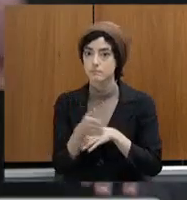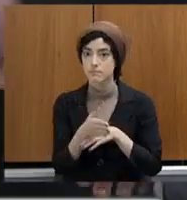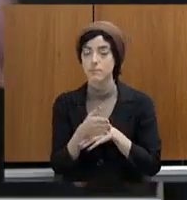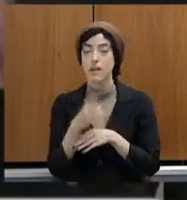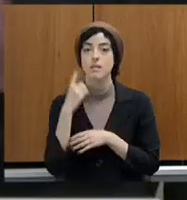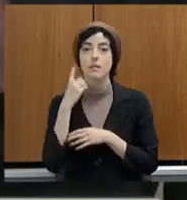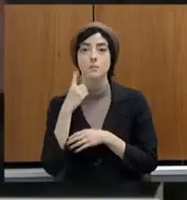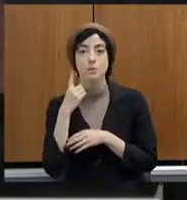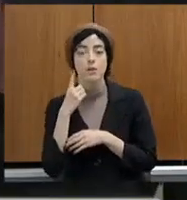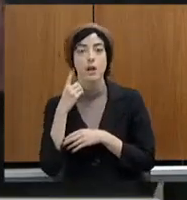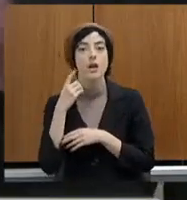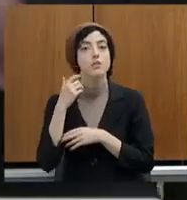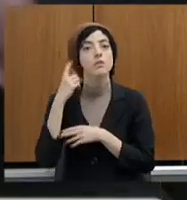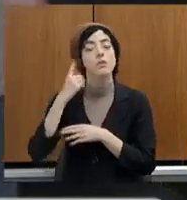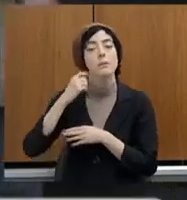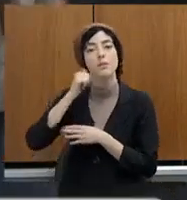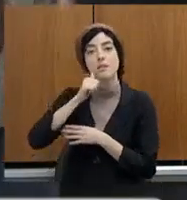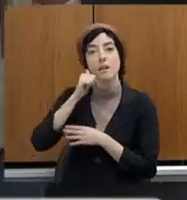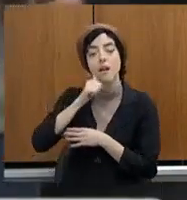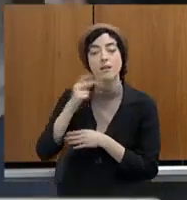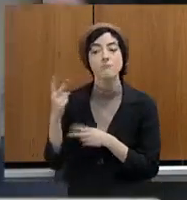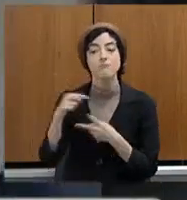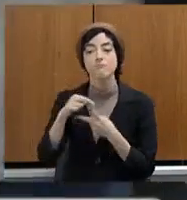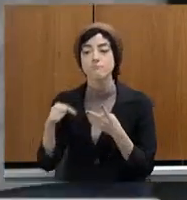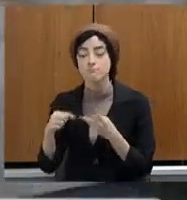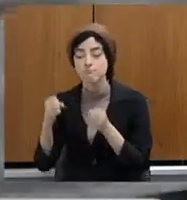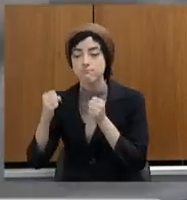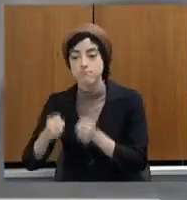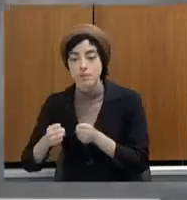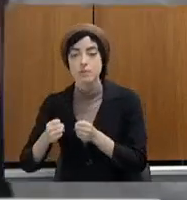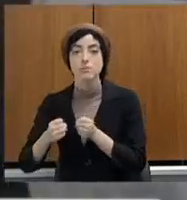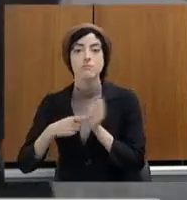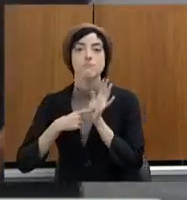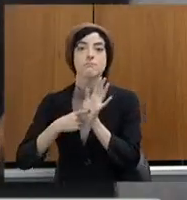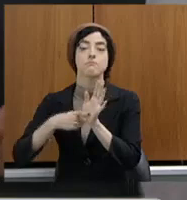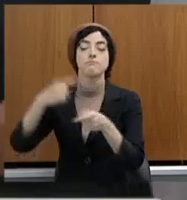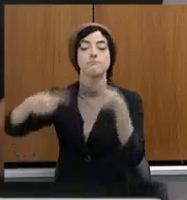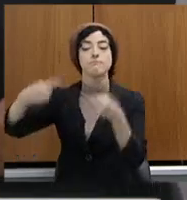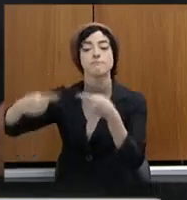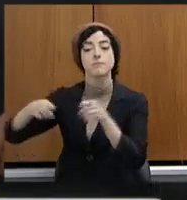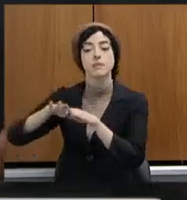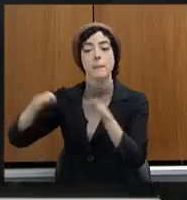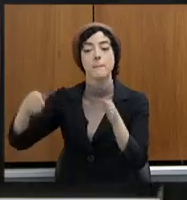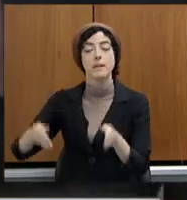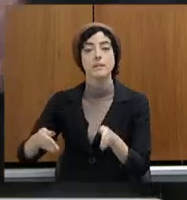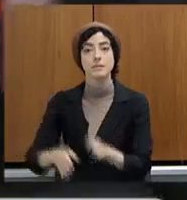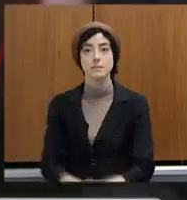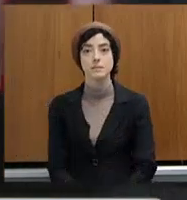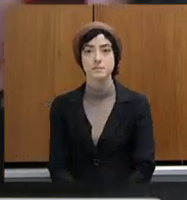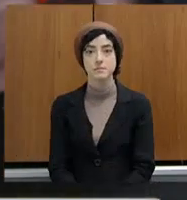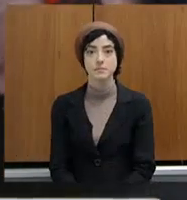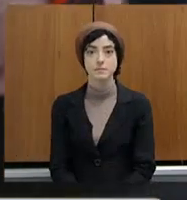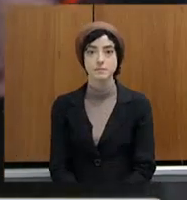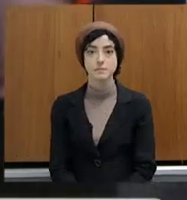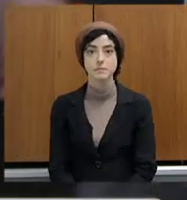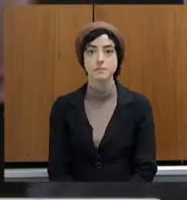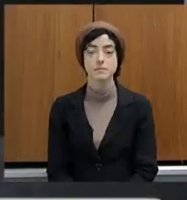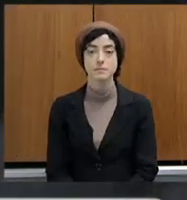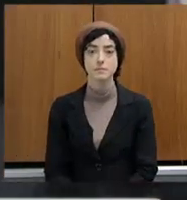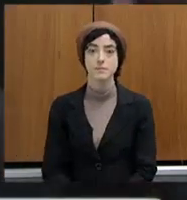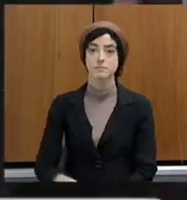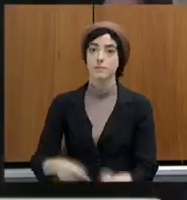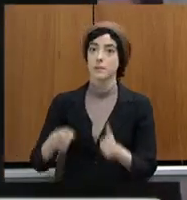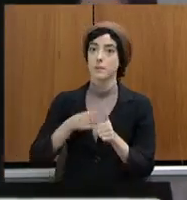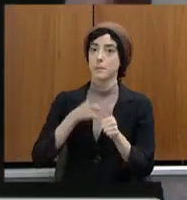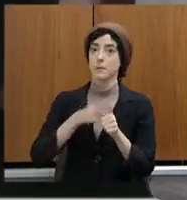termos da deliberação da mesa. Deliberação da mesa, 2.701, 2019, na seguinte ordem. Primeiro, presidente da